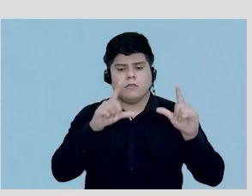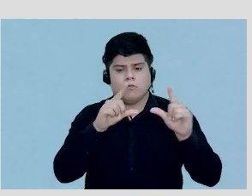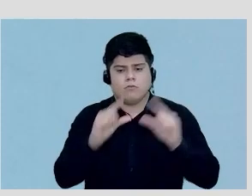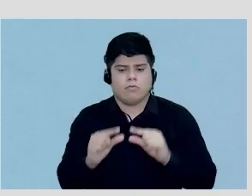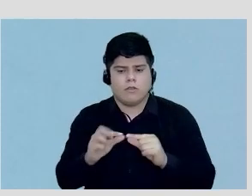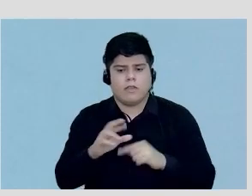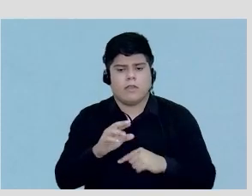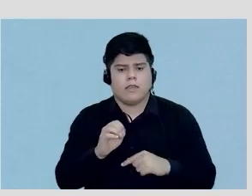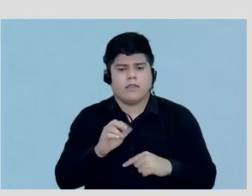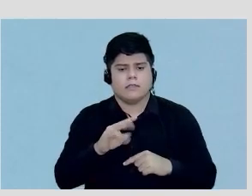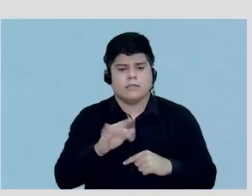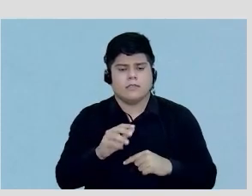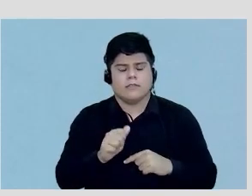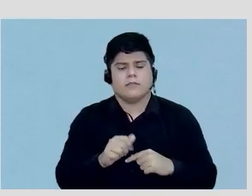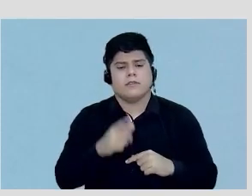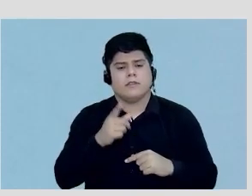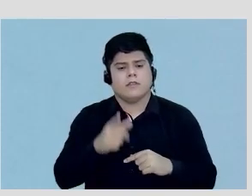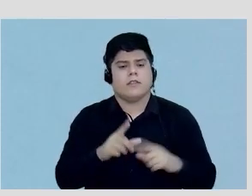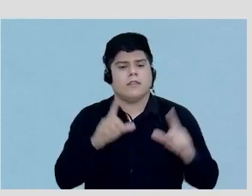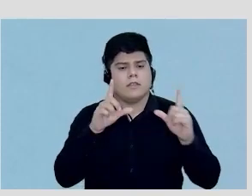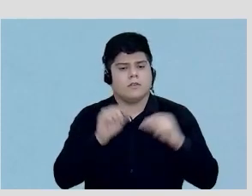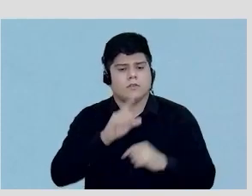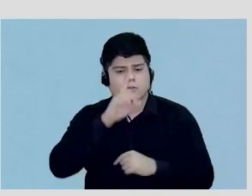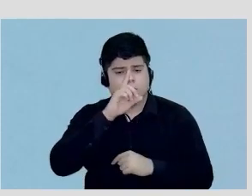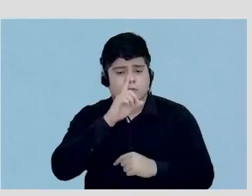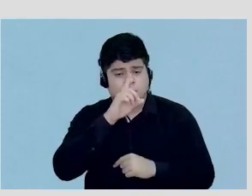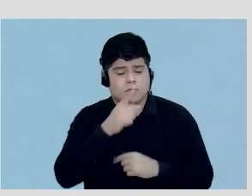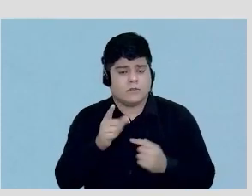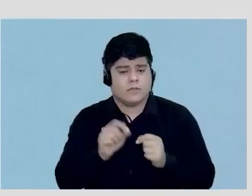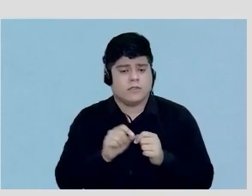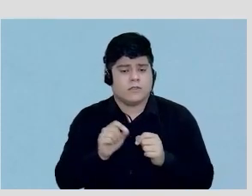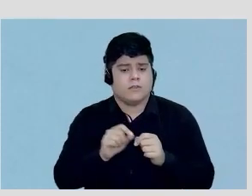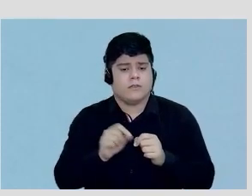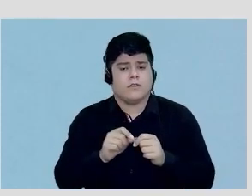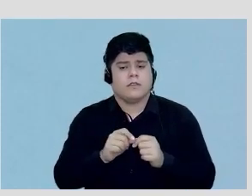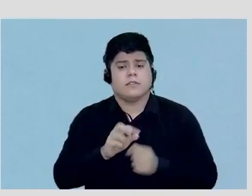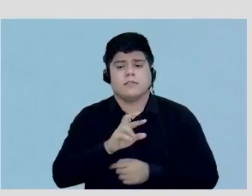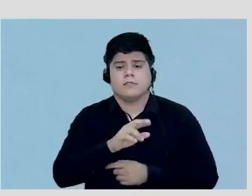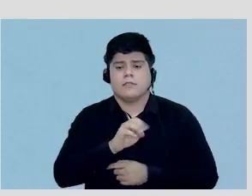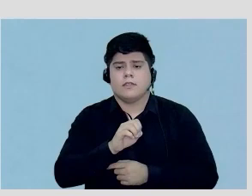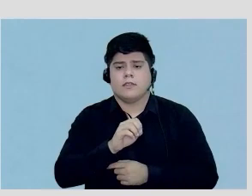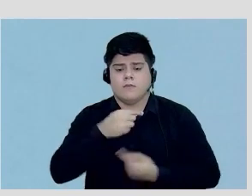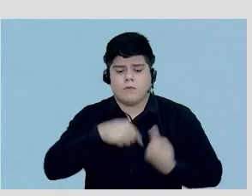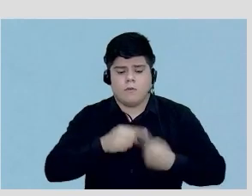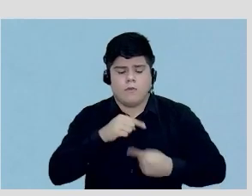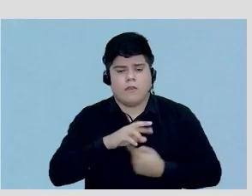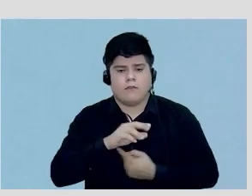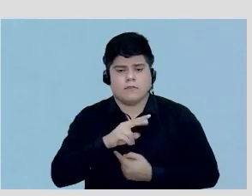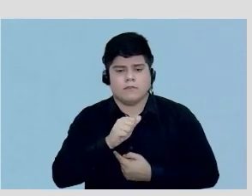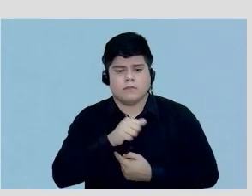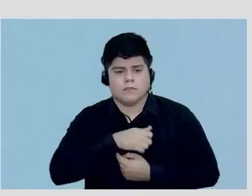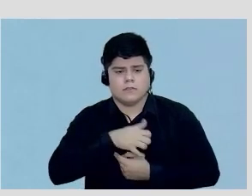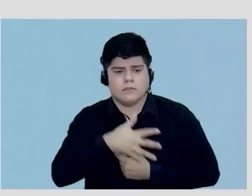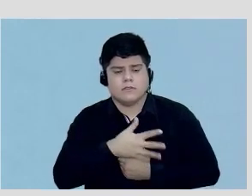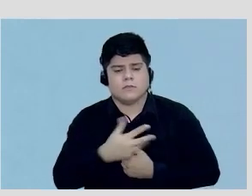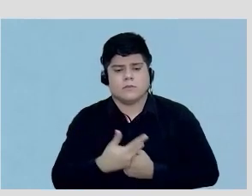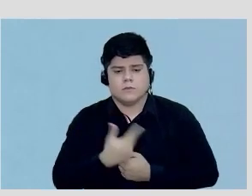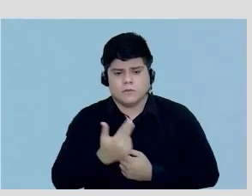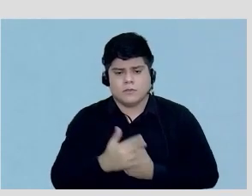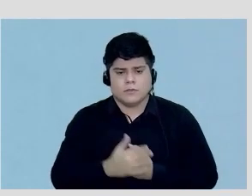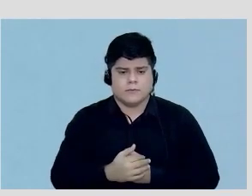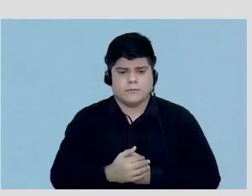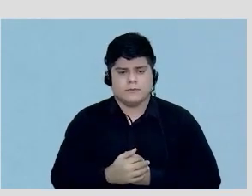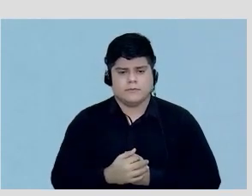não só ele reduz o risco quando ele faz revascularização como também parece um benefício revascularização cirúrgica